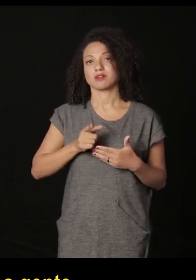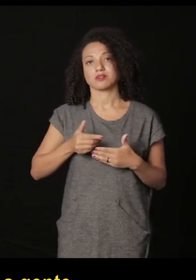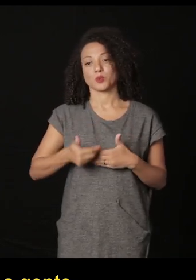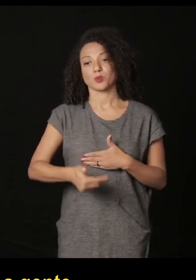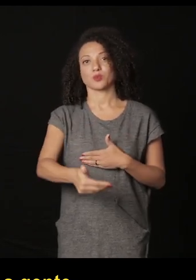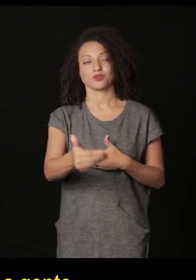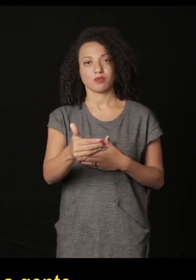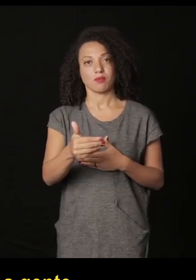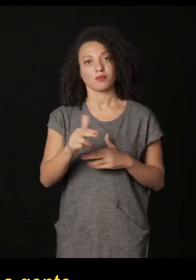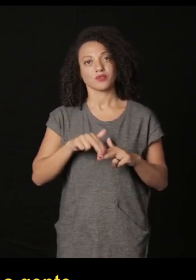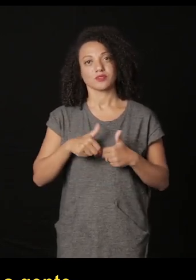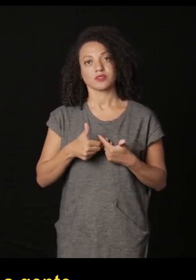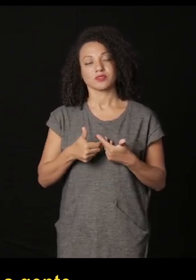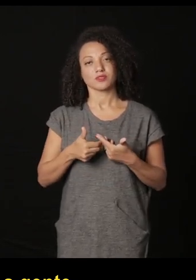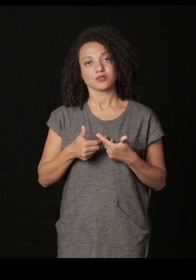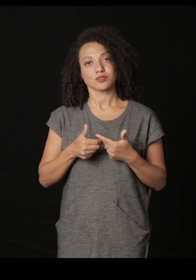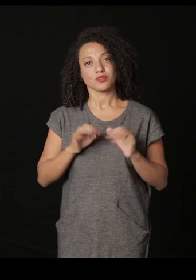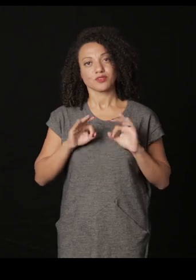não consegue dar continuidade na